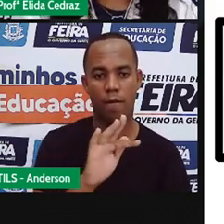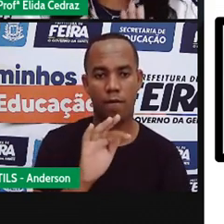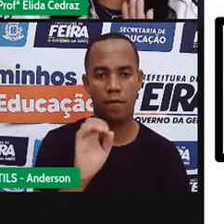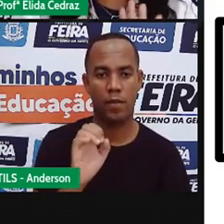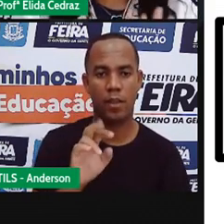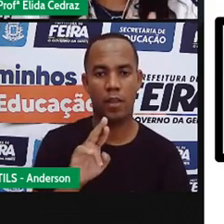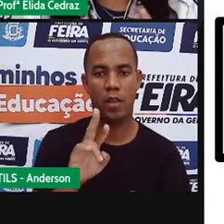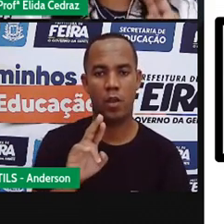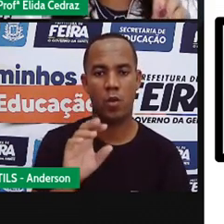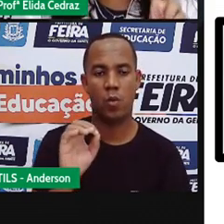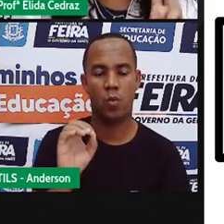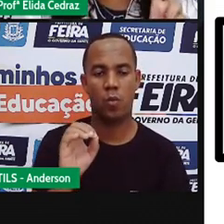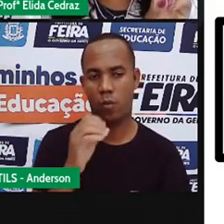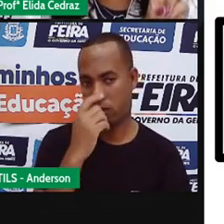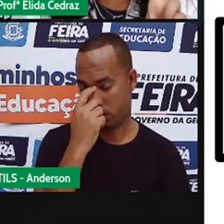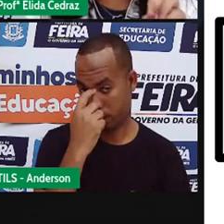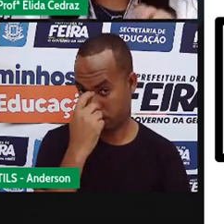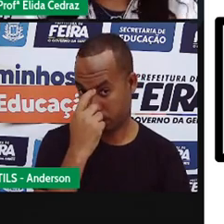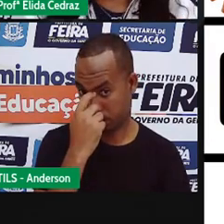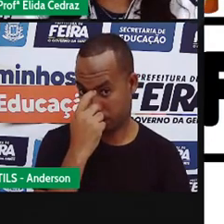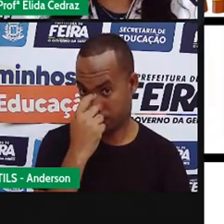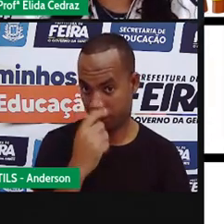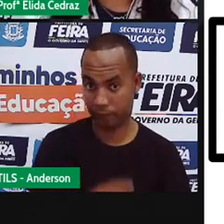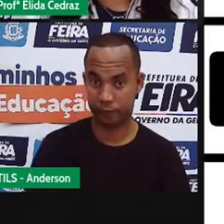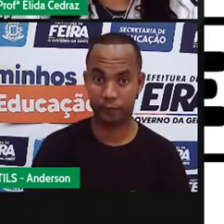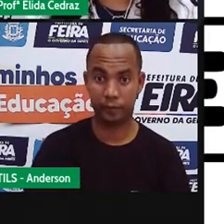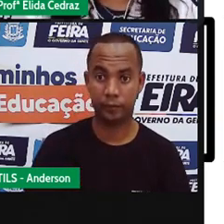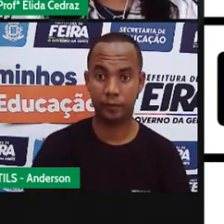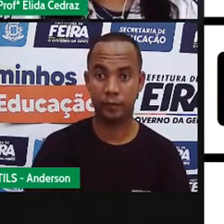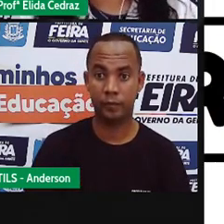toda vez que a pronúncia for assim, você já sabe, dois vezes.